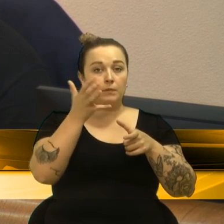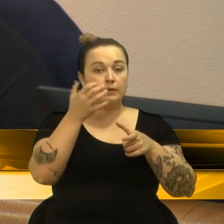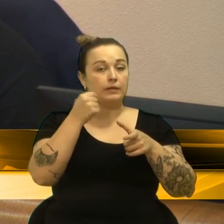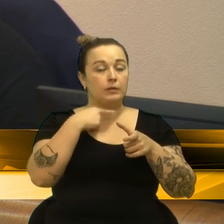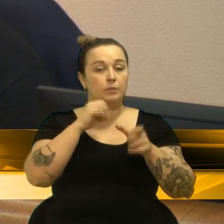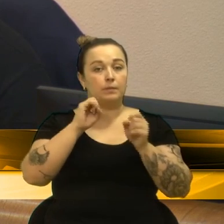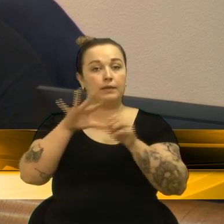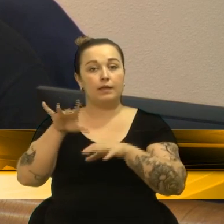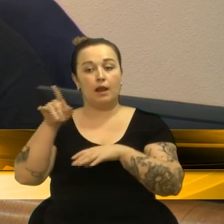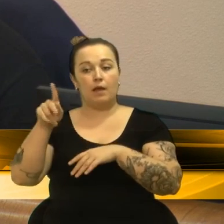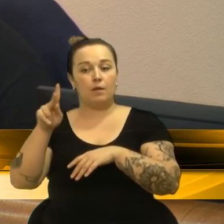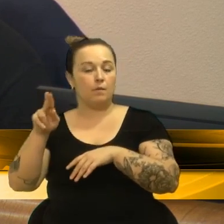49 UBSs.